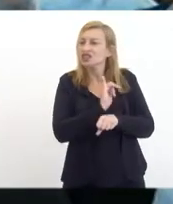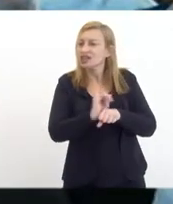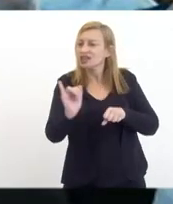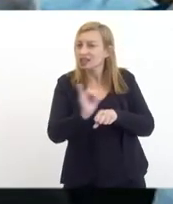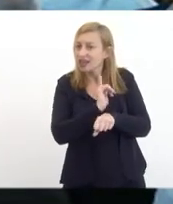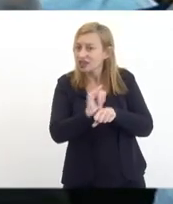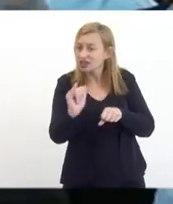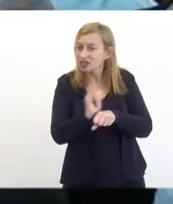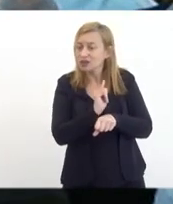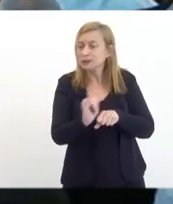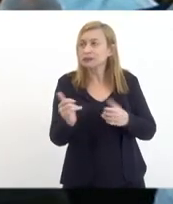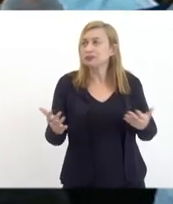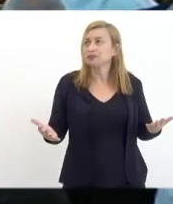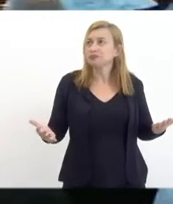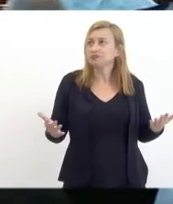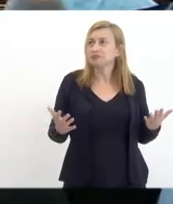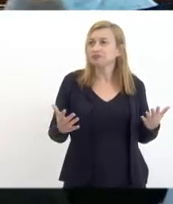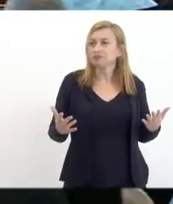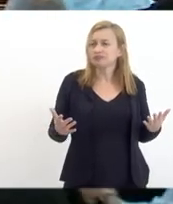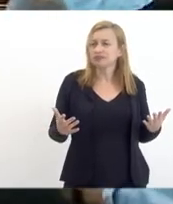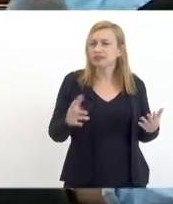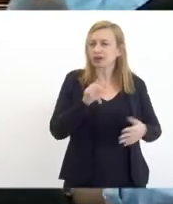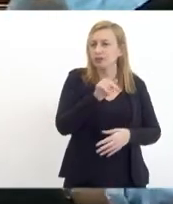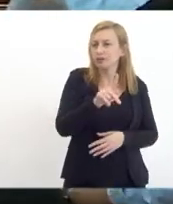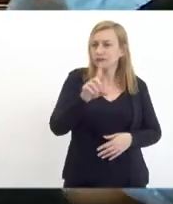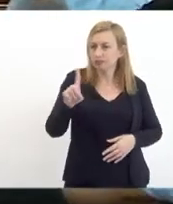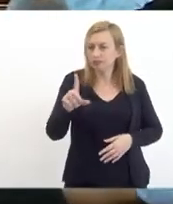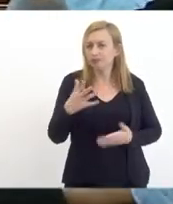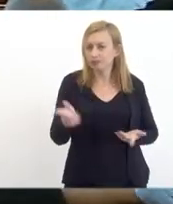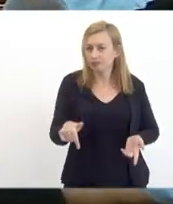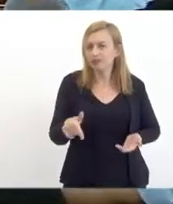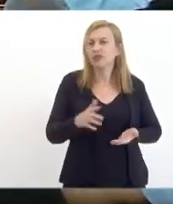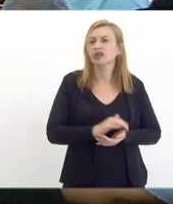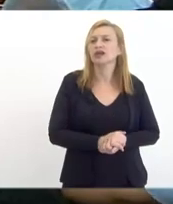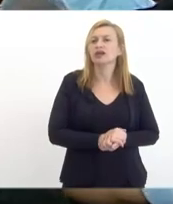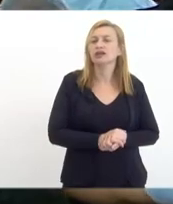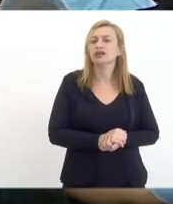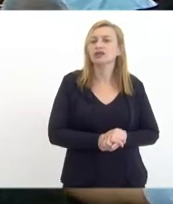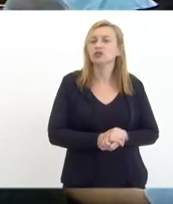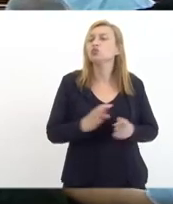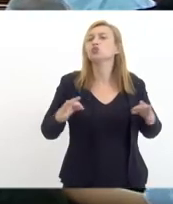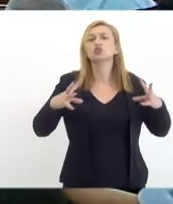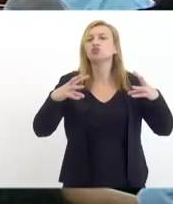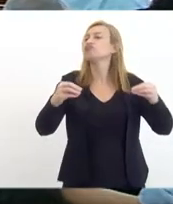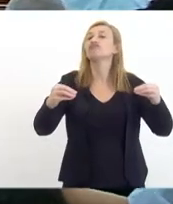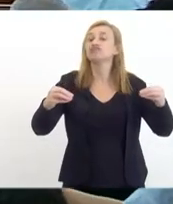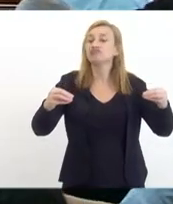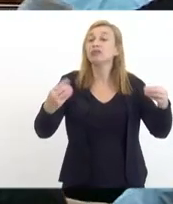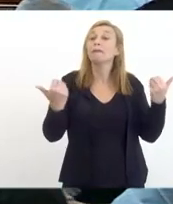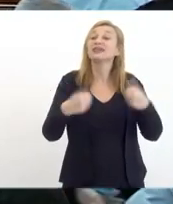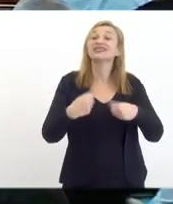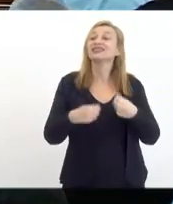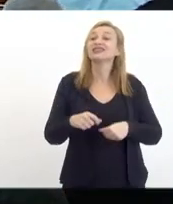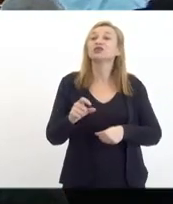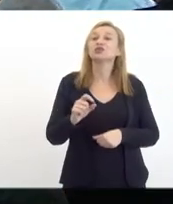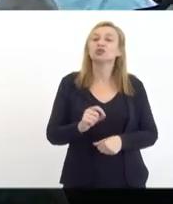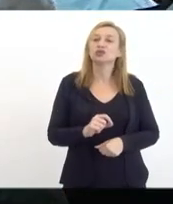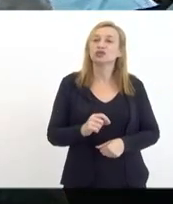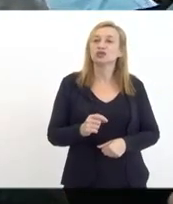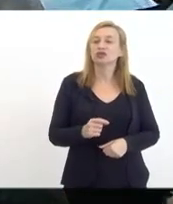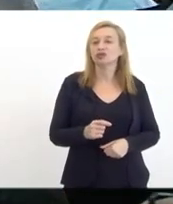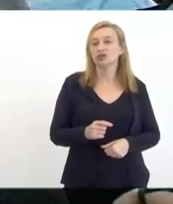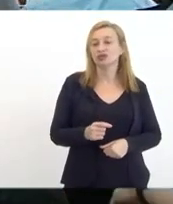para enfim para P&D né e para isso tudo nós precisamos dos